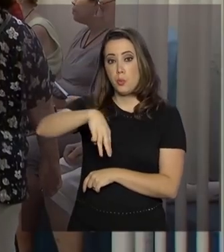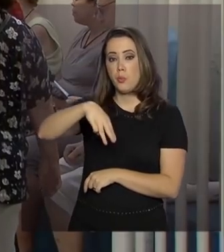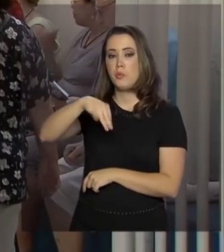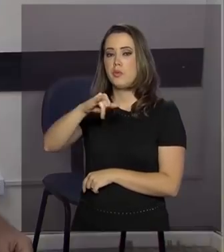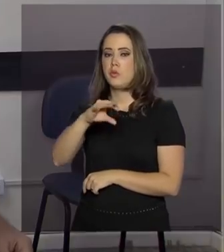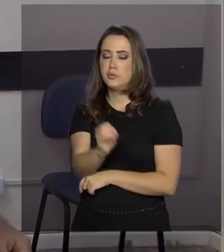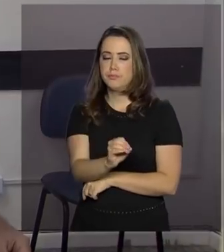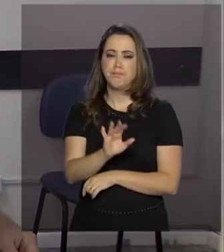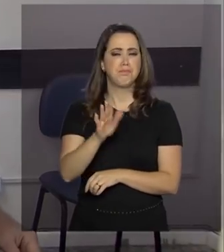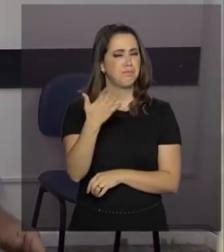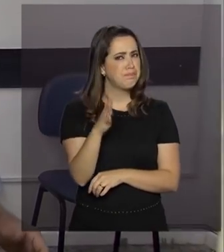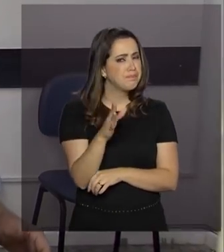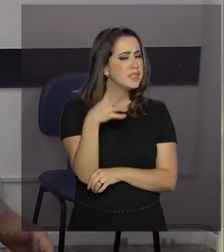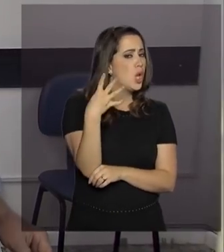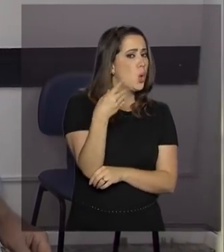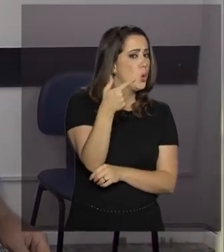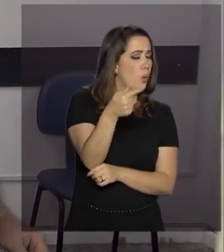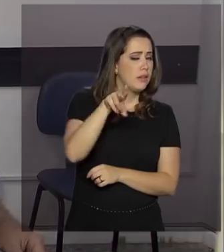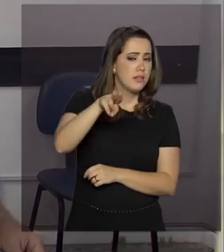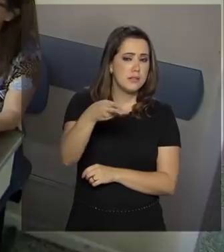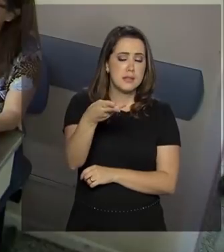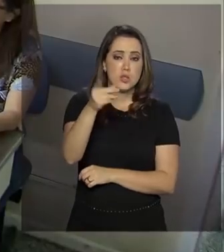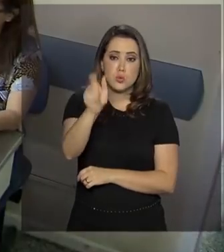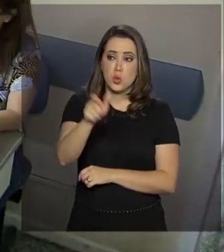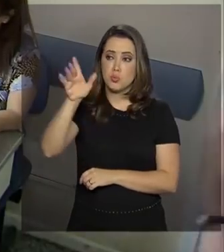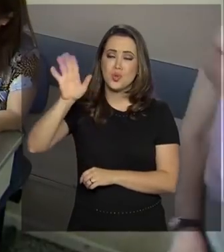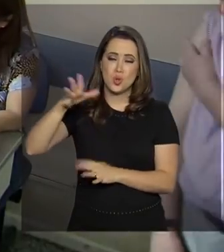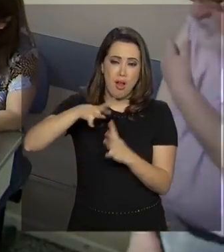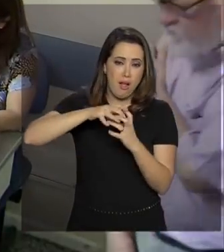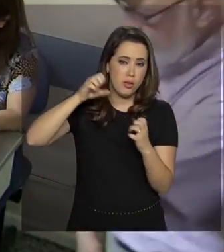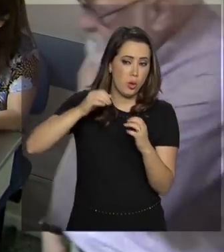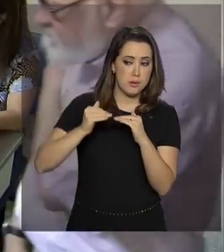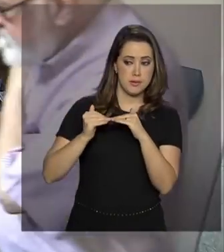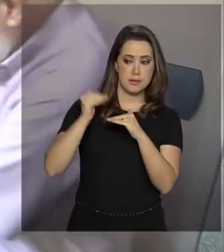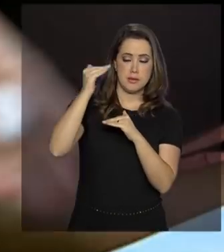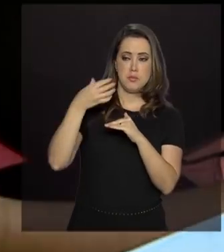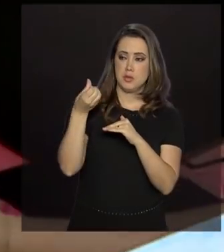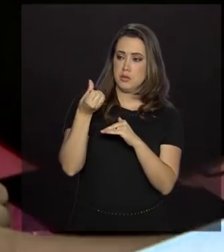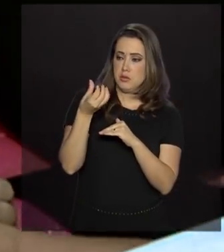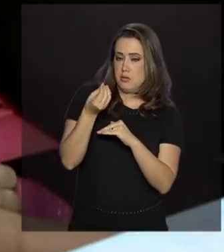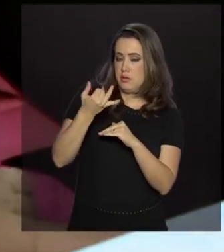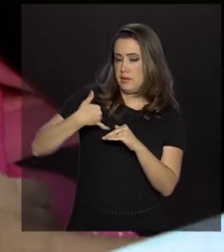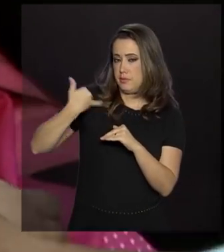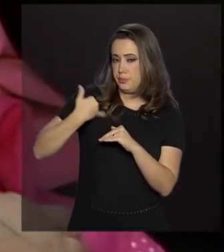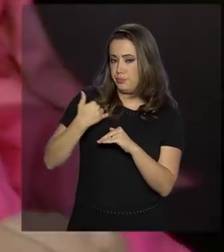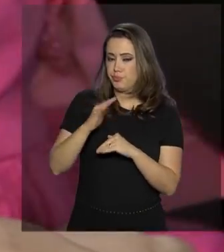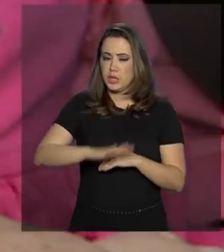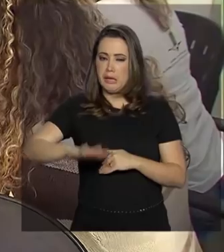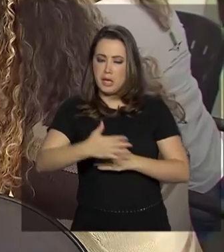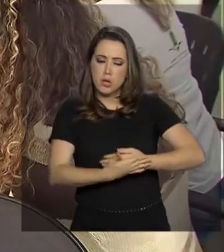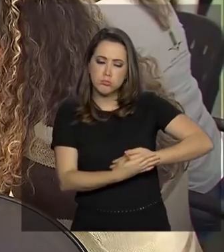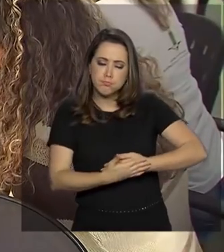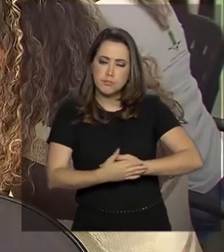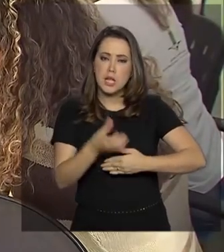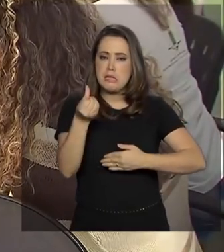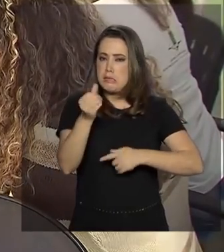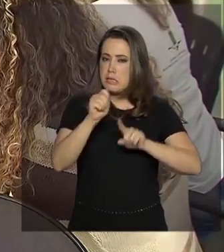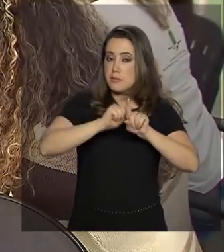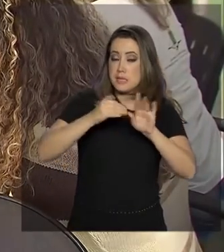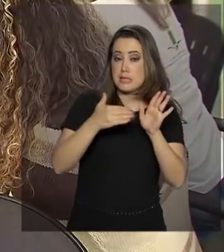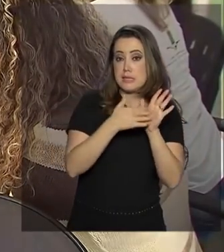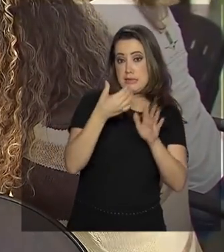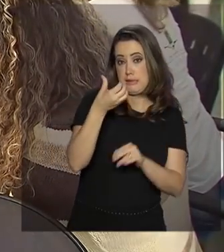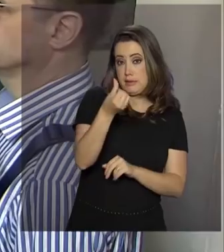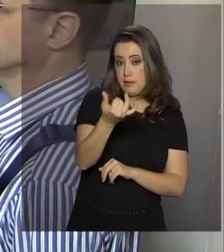contingente, cerca de 47 milhões são idosos com 60 anos ou mais, crianças entre 6 meses e 6 anos